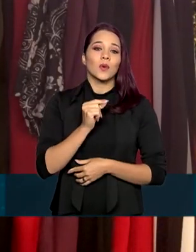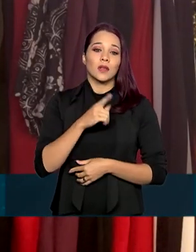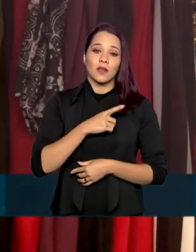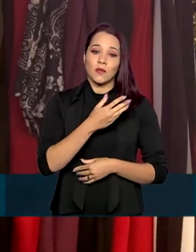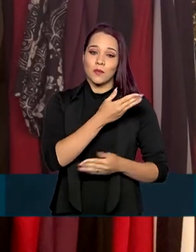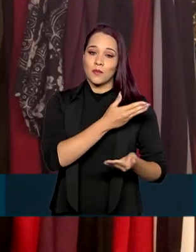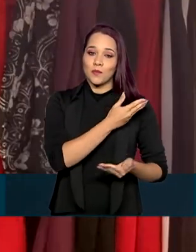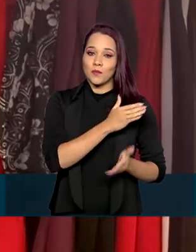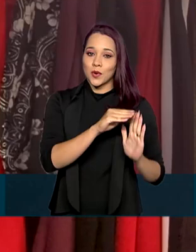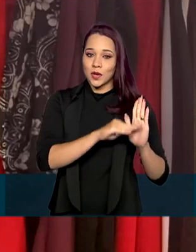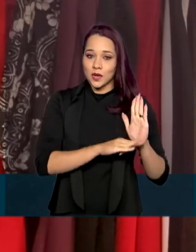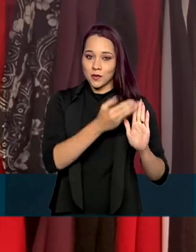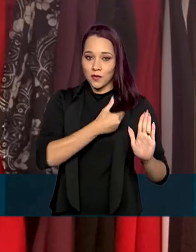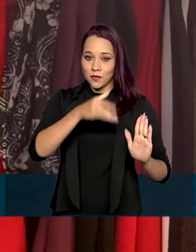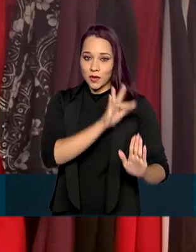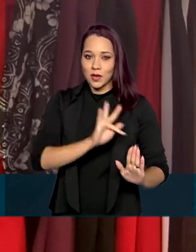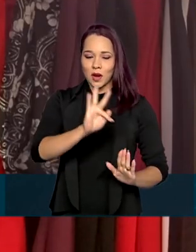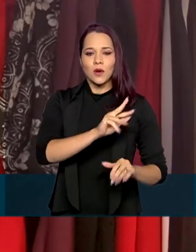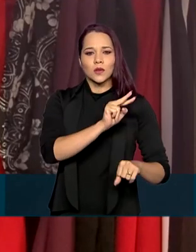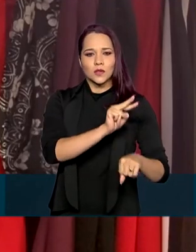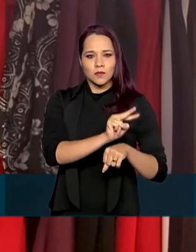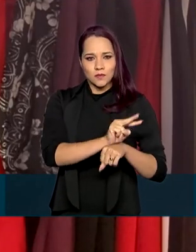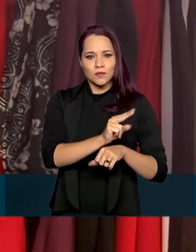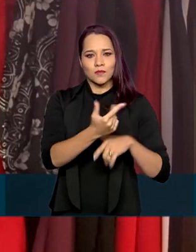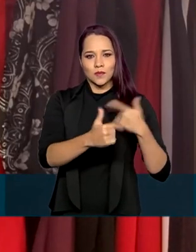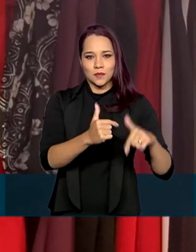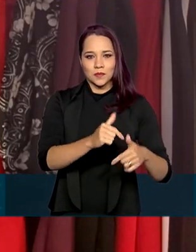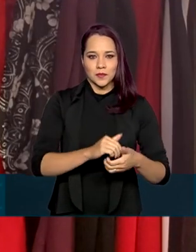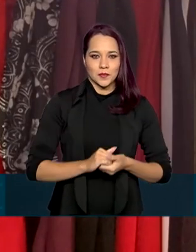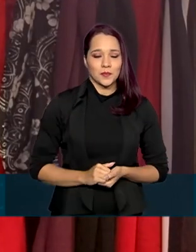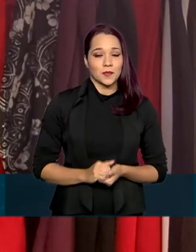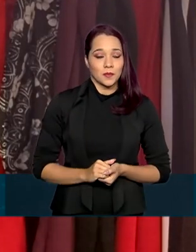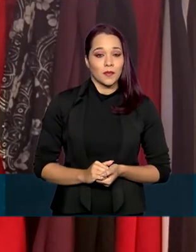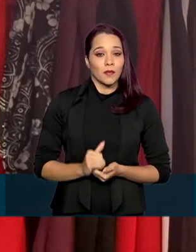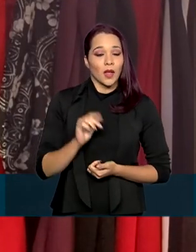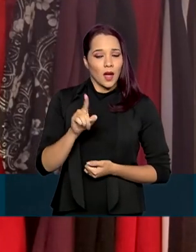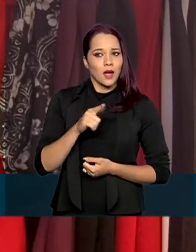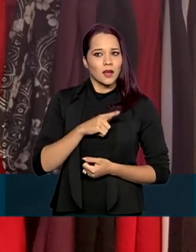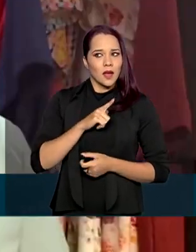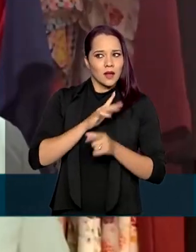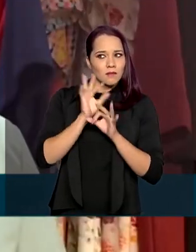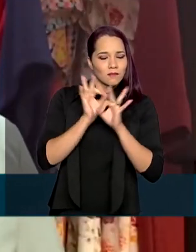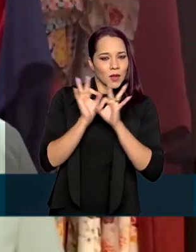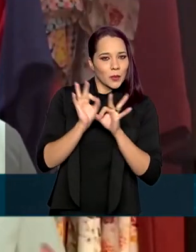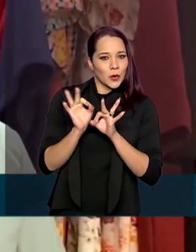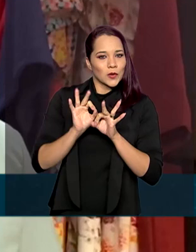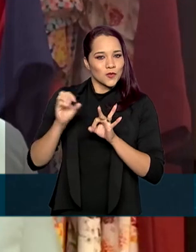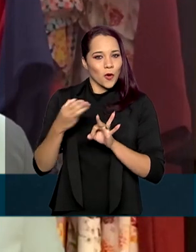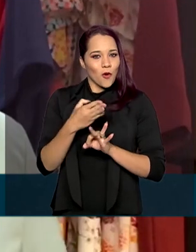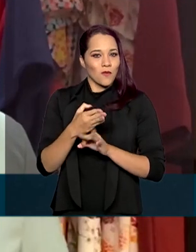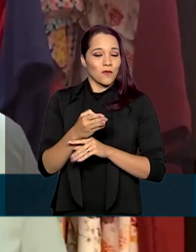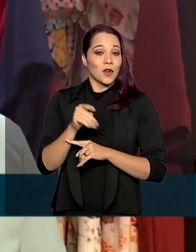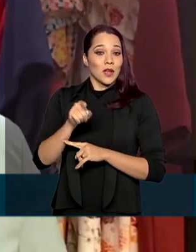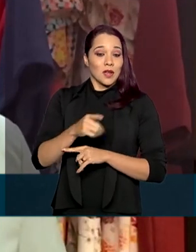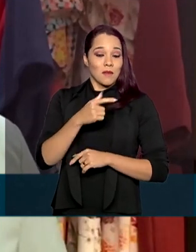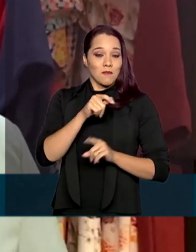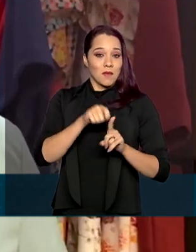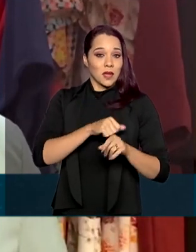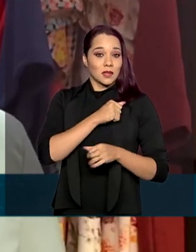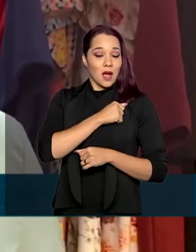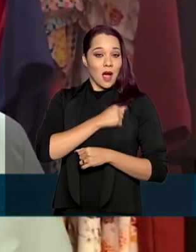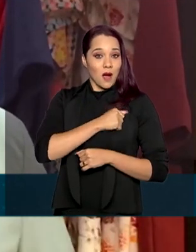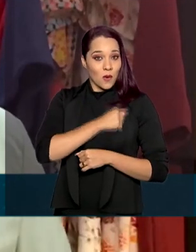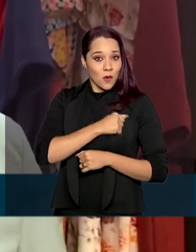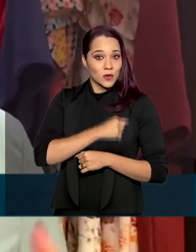do governo federal de manutenção do emprego. Mas se reinventou e alcançou em agosto o